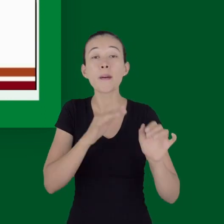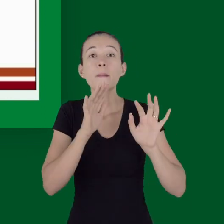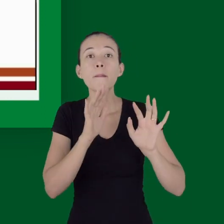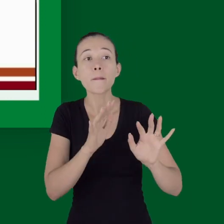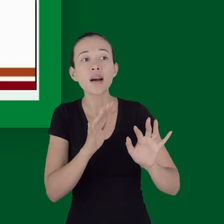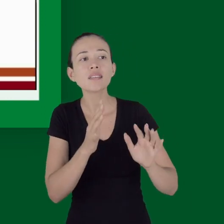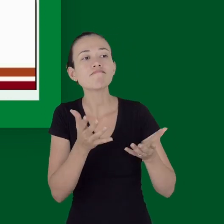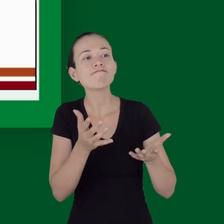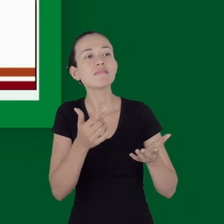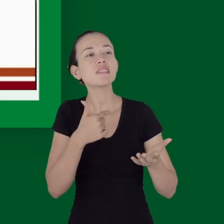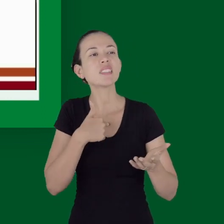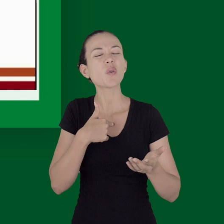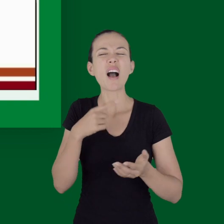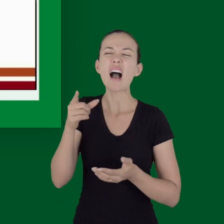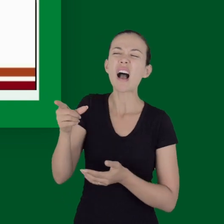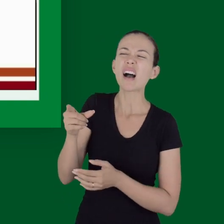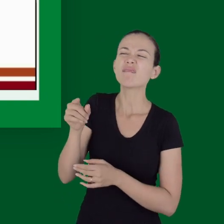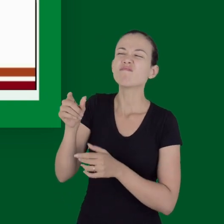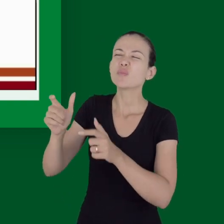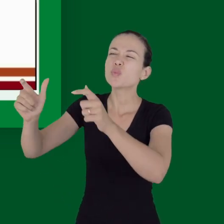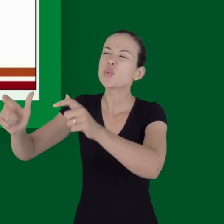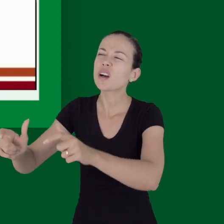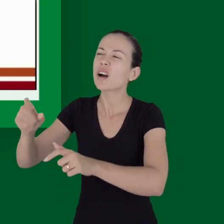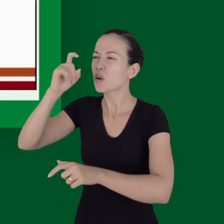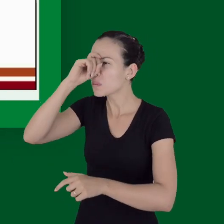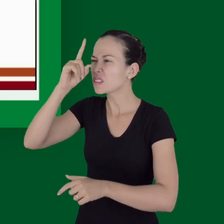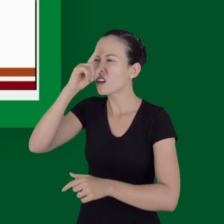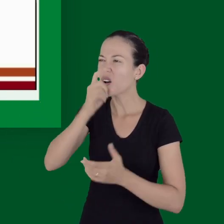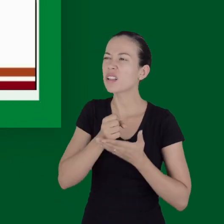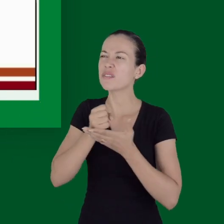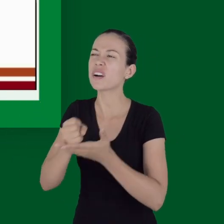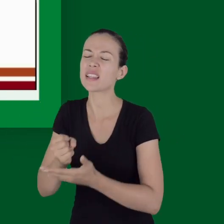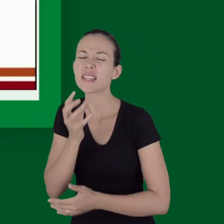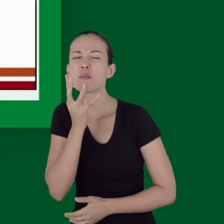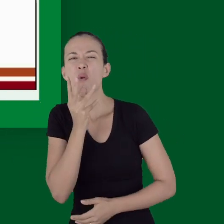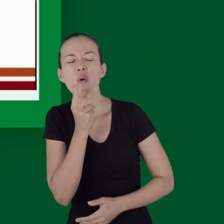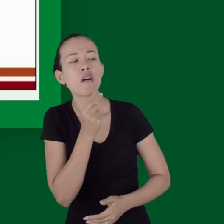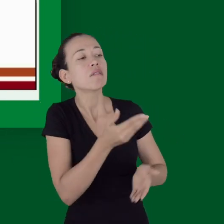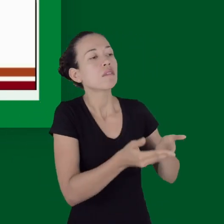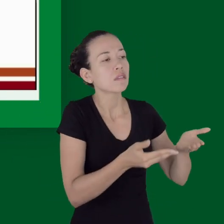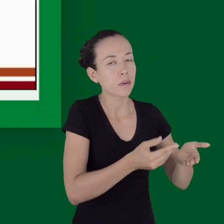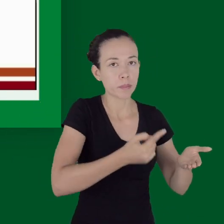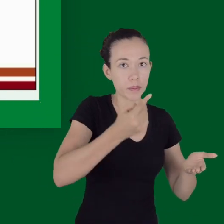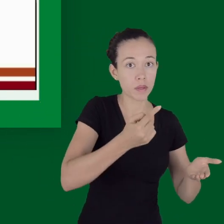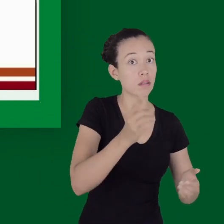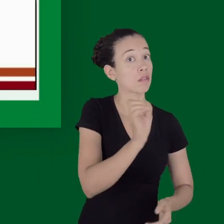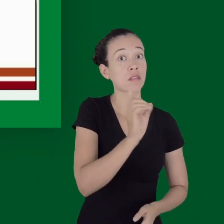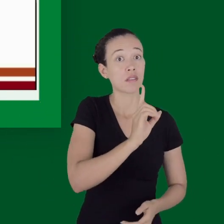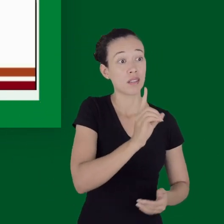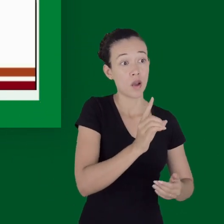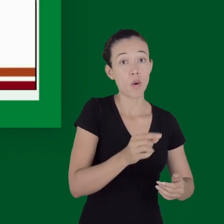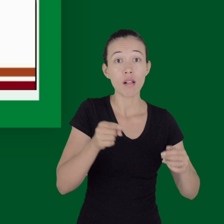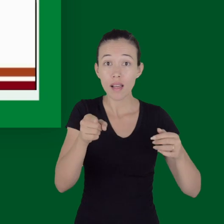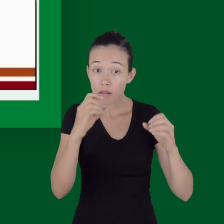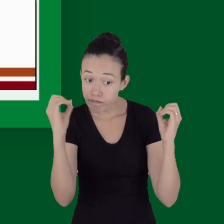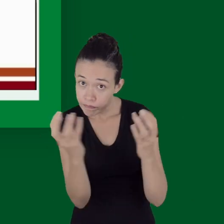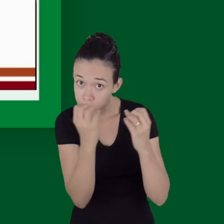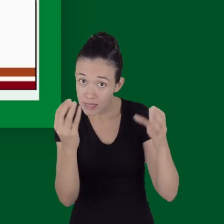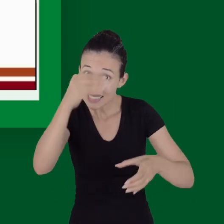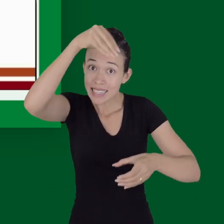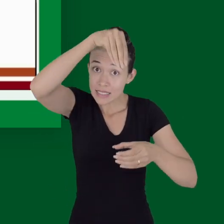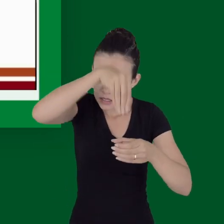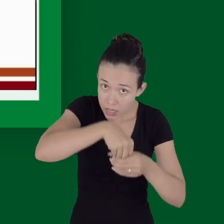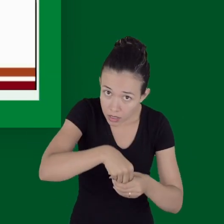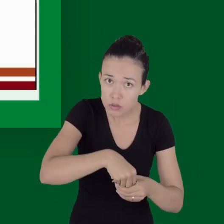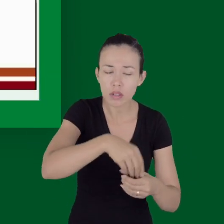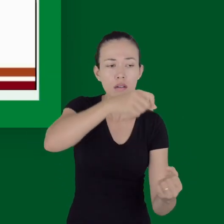outra coisa que é importante lembrar é que a obtenção do acesso venoso e a reposição polêmica não devem de forma alguma